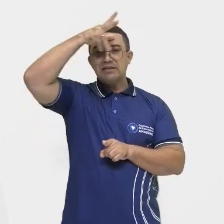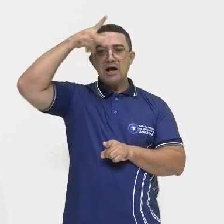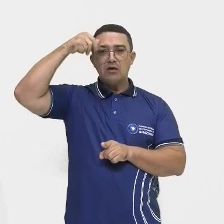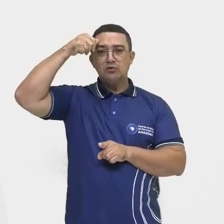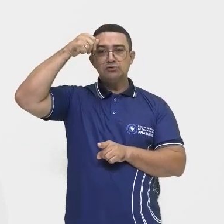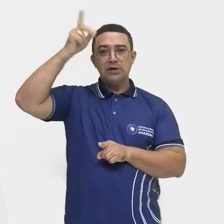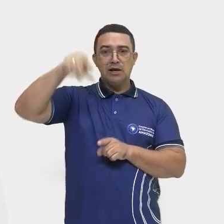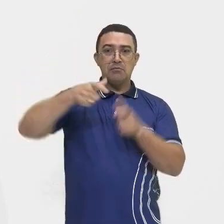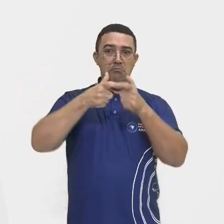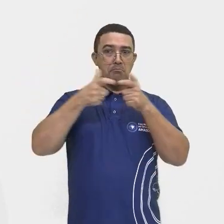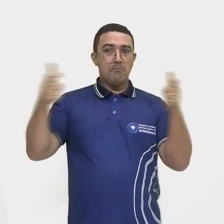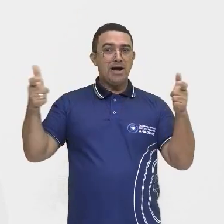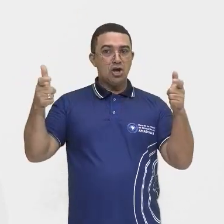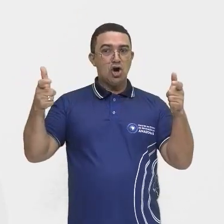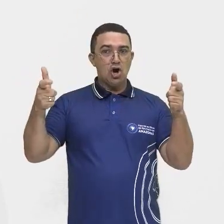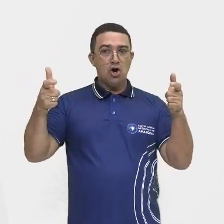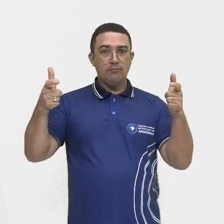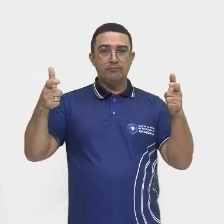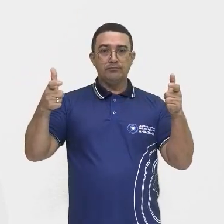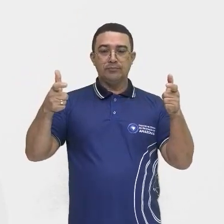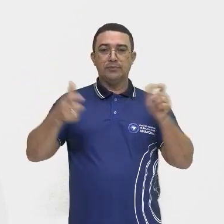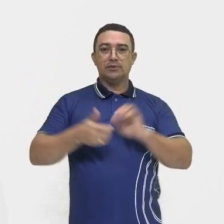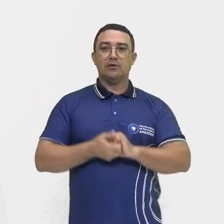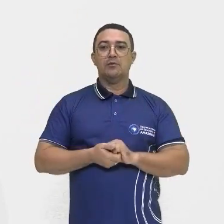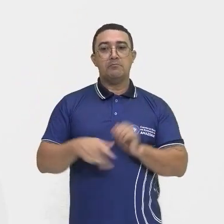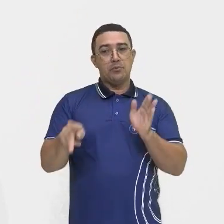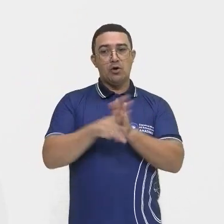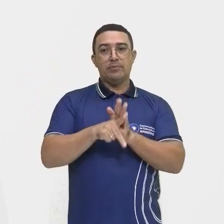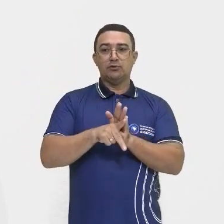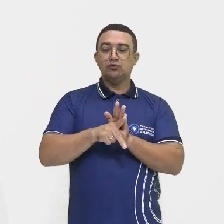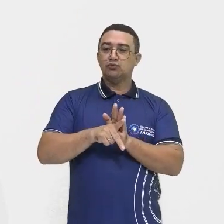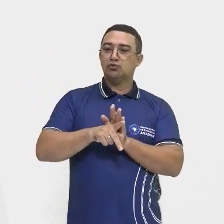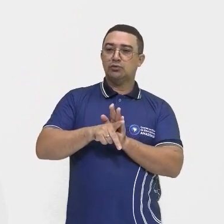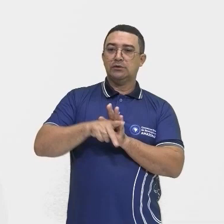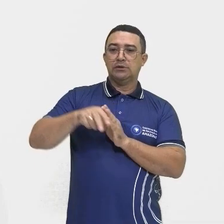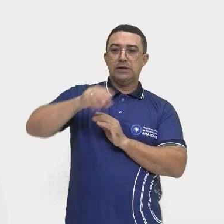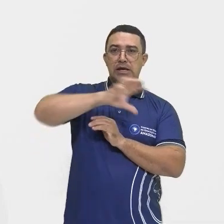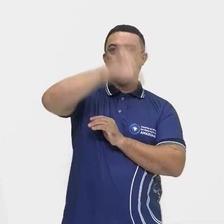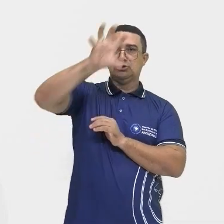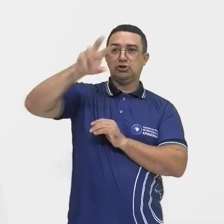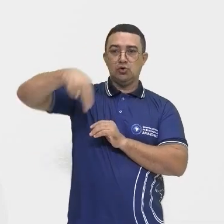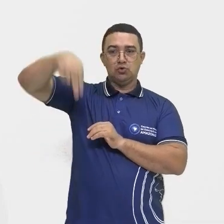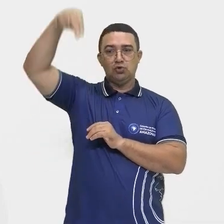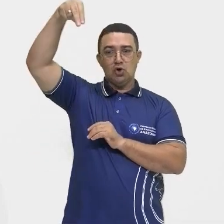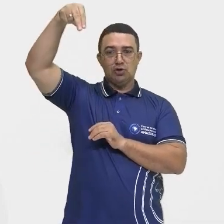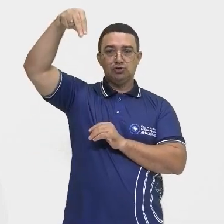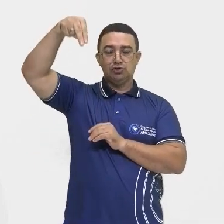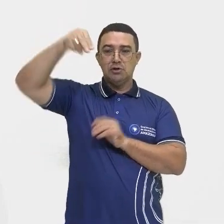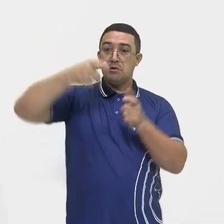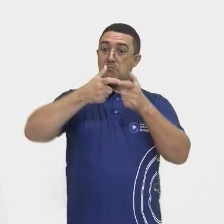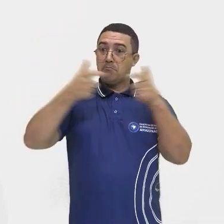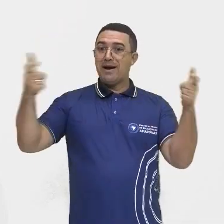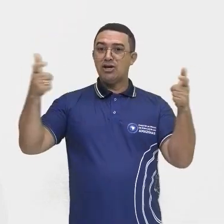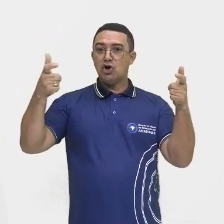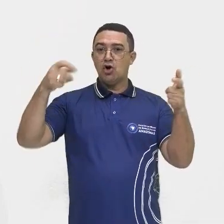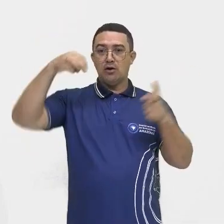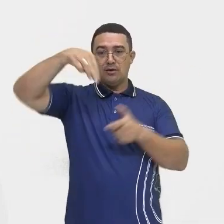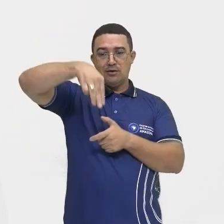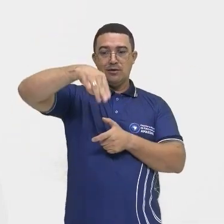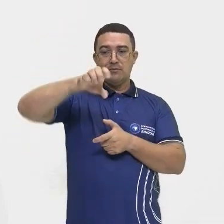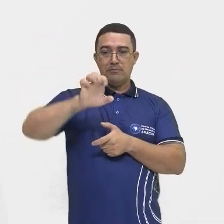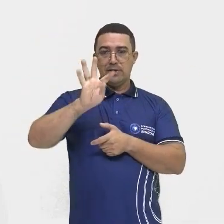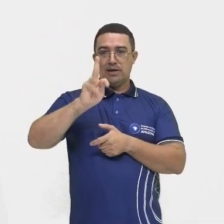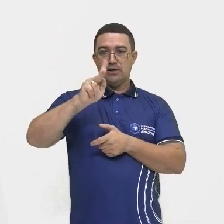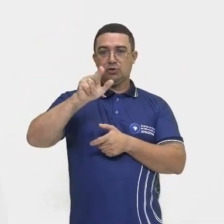é a maior região metropolitana da região norte, com cerca de aproximadamente 2,7